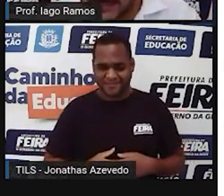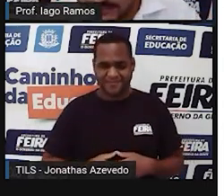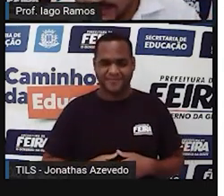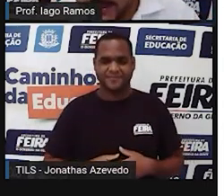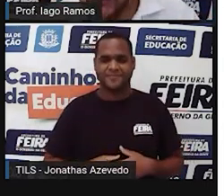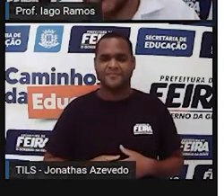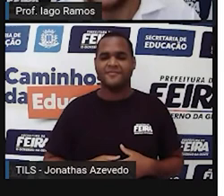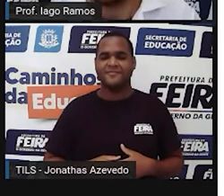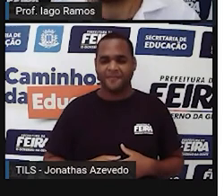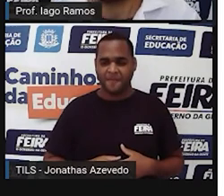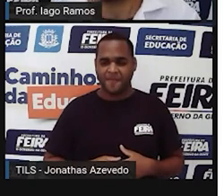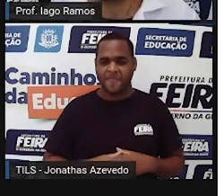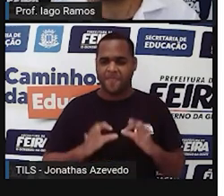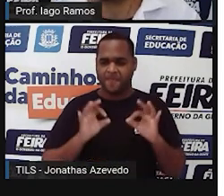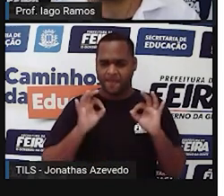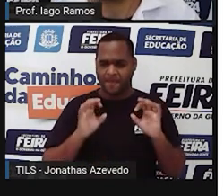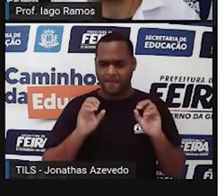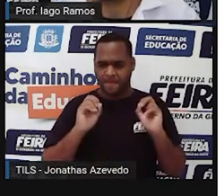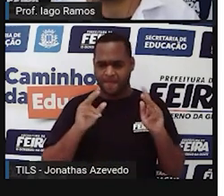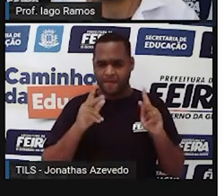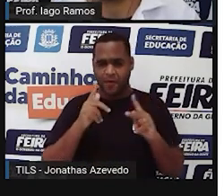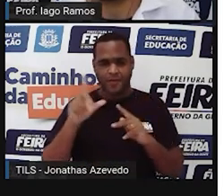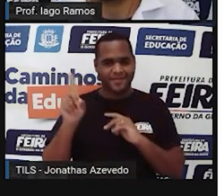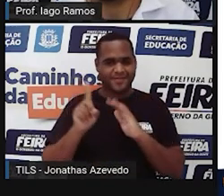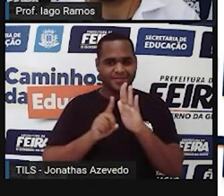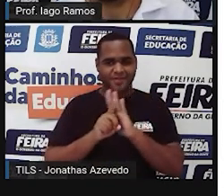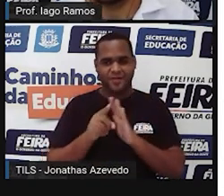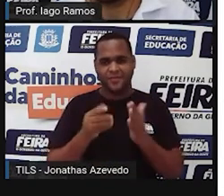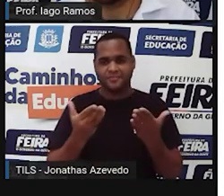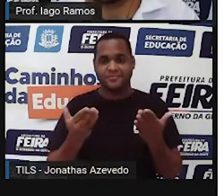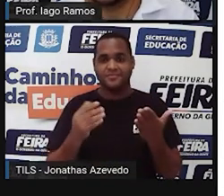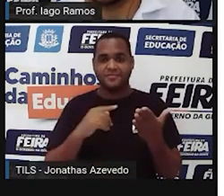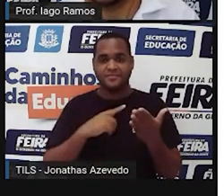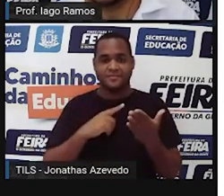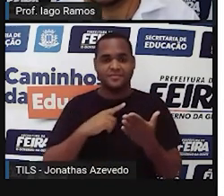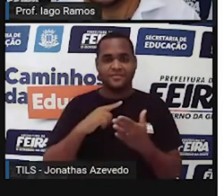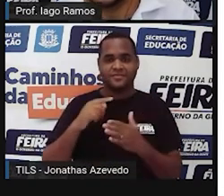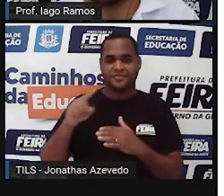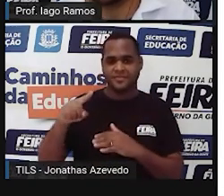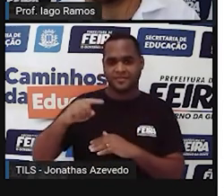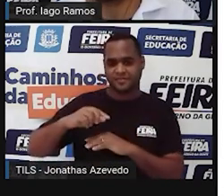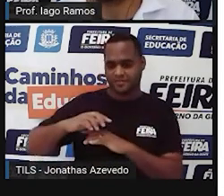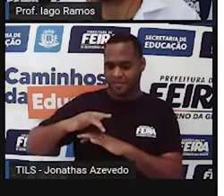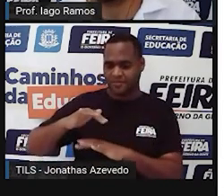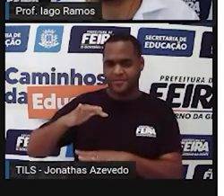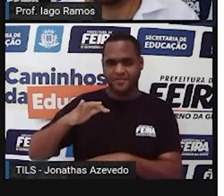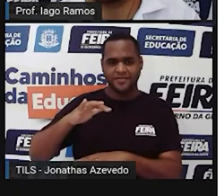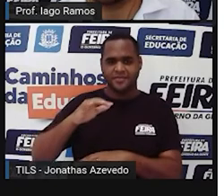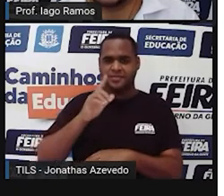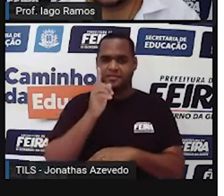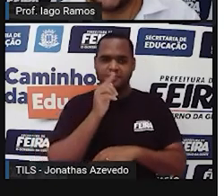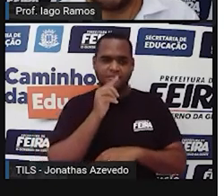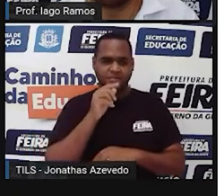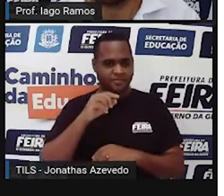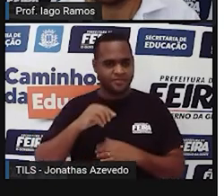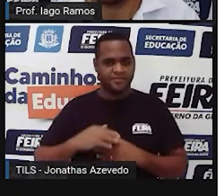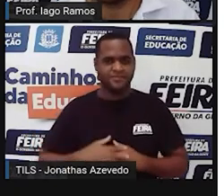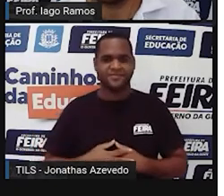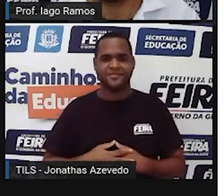lápis, certo? Mais uma, olha só, vai aparecer aí a imagenzinha de um balde.